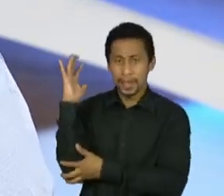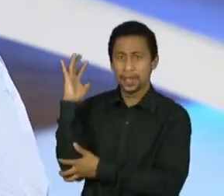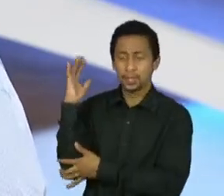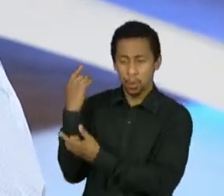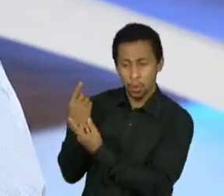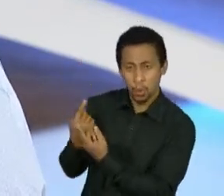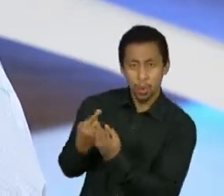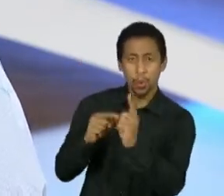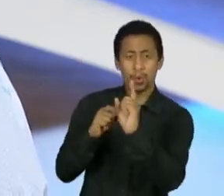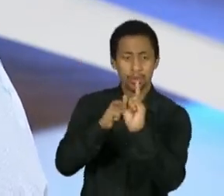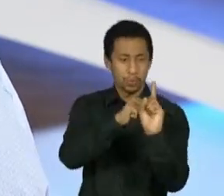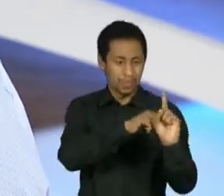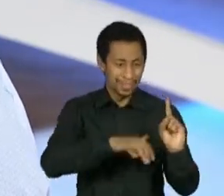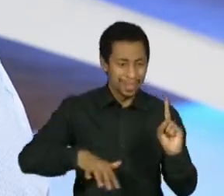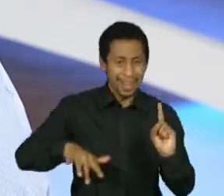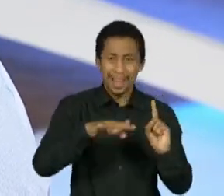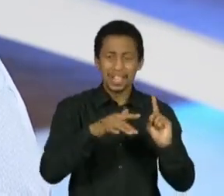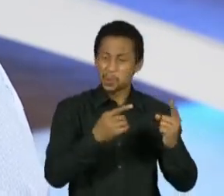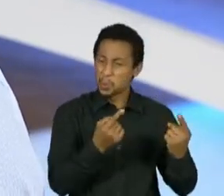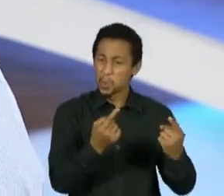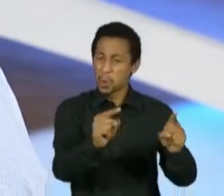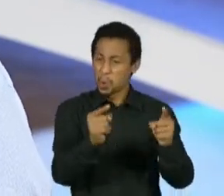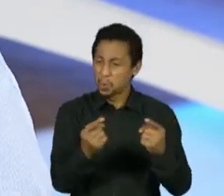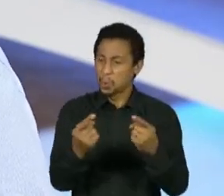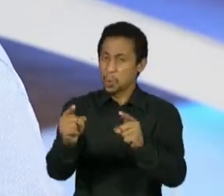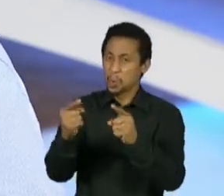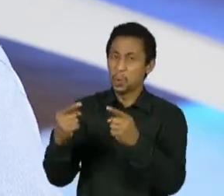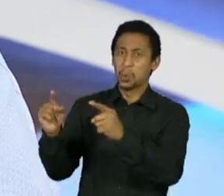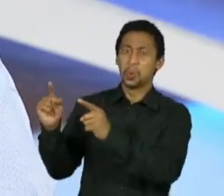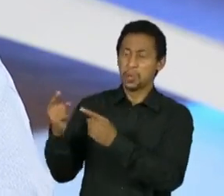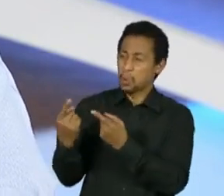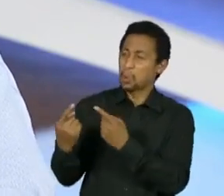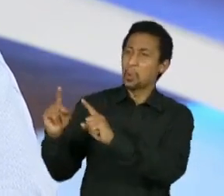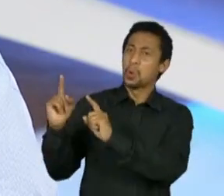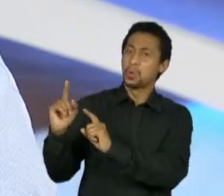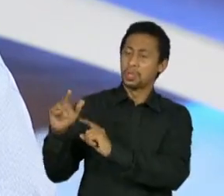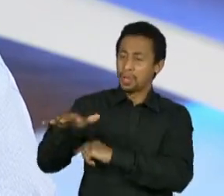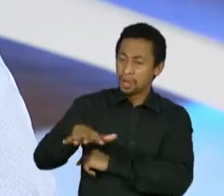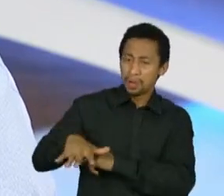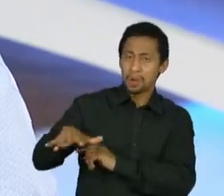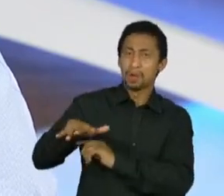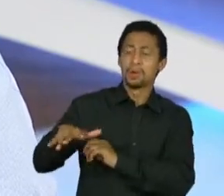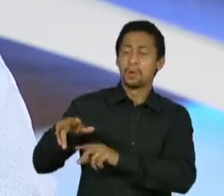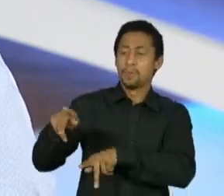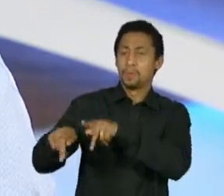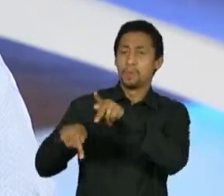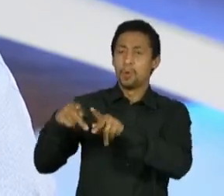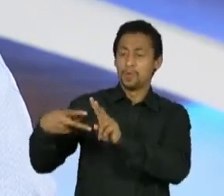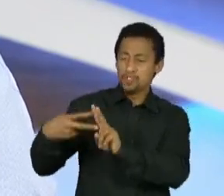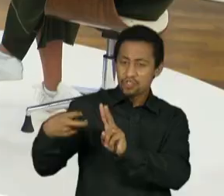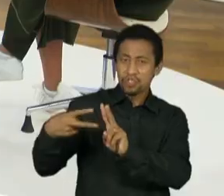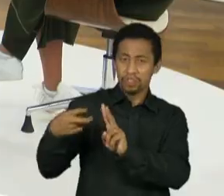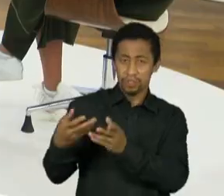antisocial, antiambiental, antidireito dos povos indígenas, eles acham que eles estão